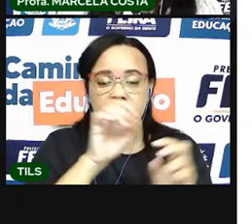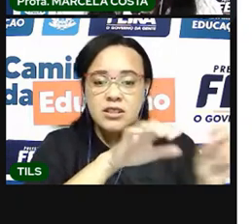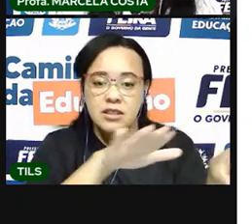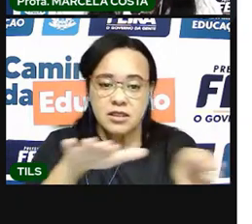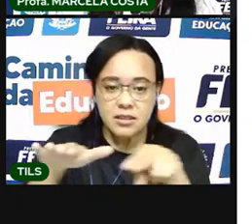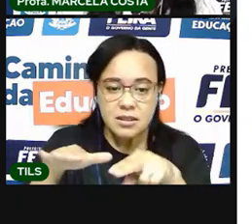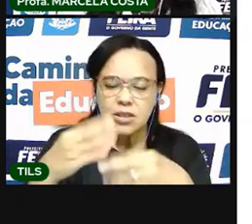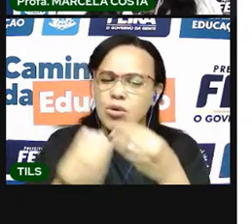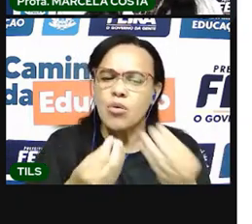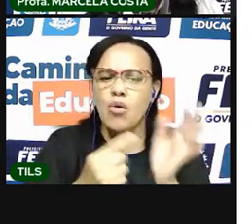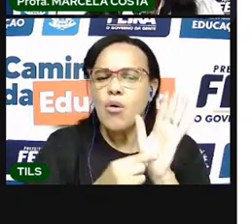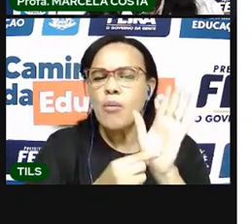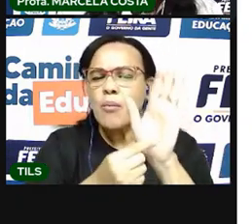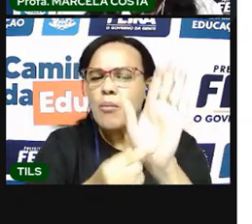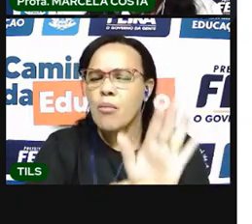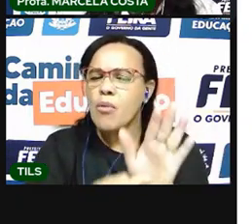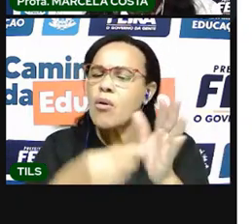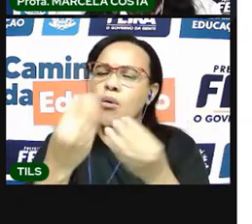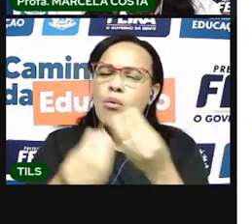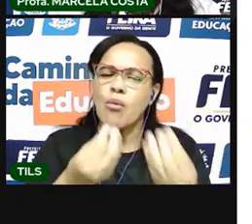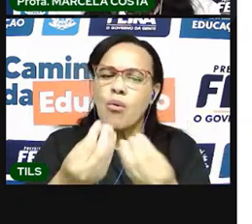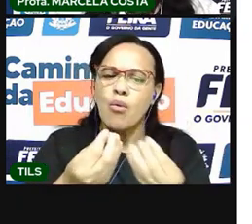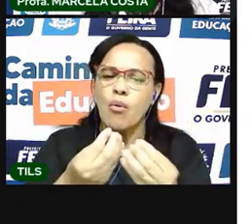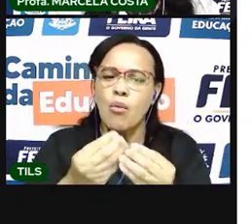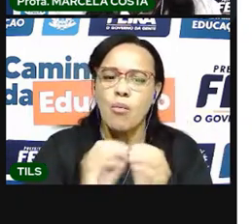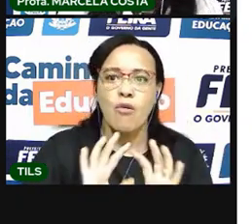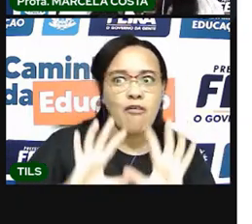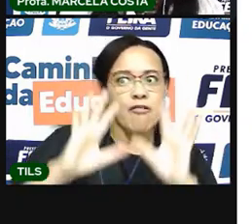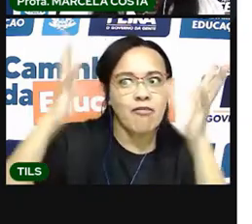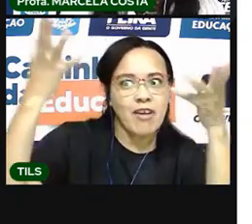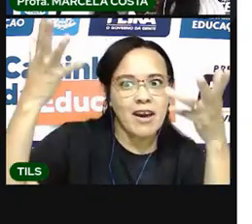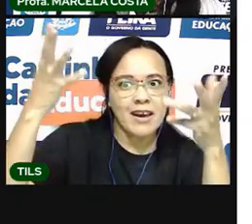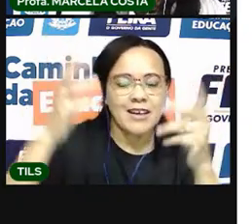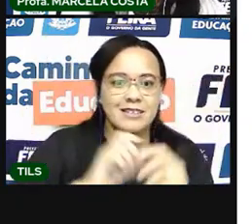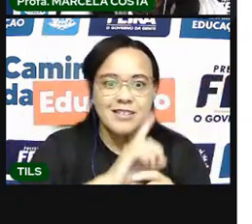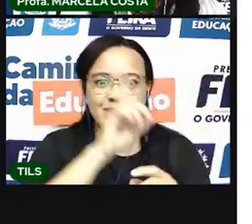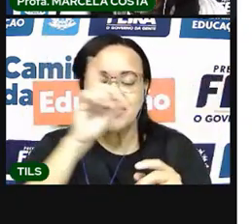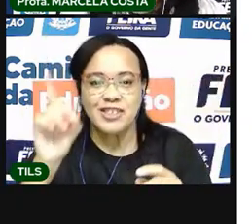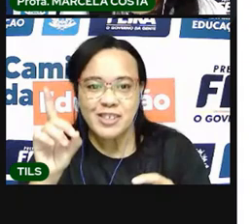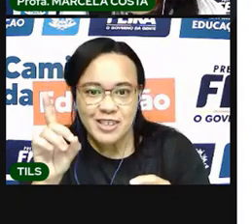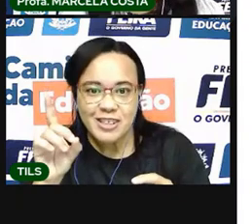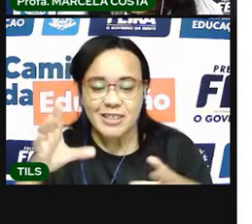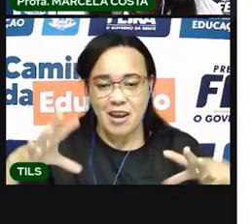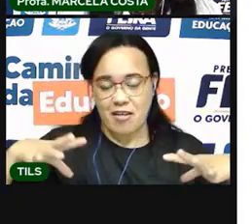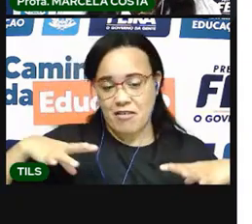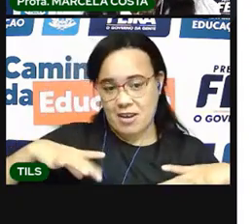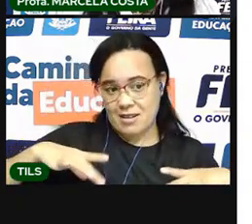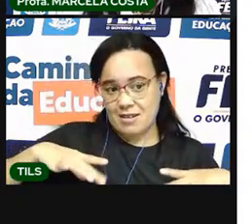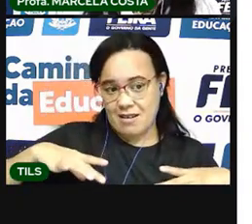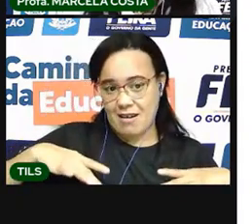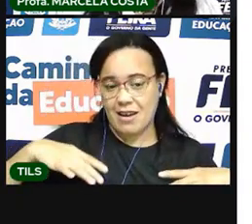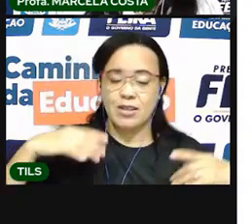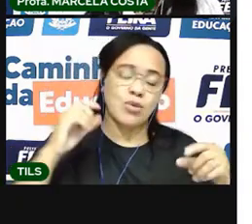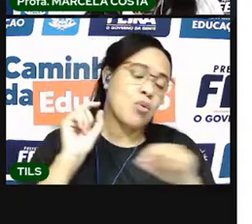Mostrando para a gente quais são as datas comemorativas. Quais são as datas em vai ter um feriado.